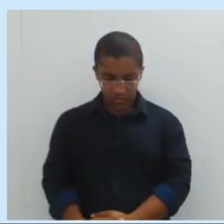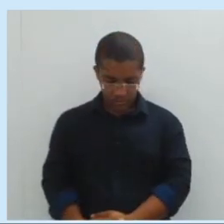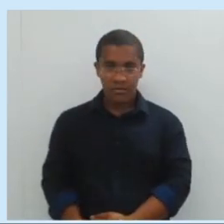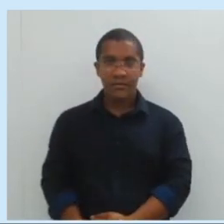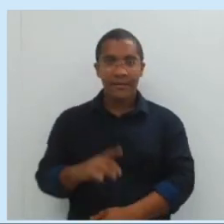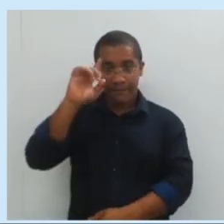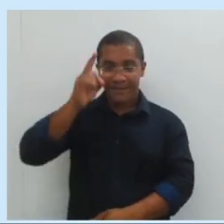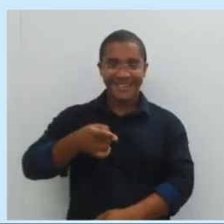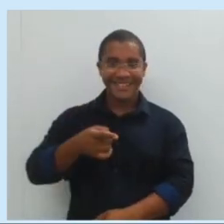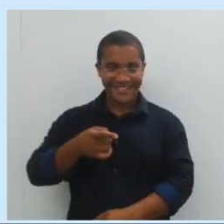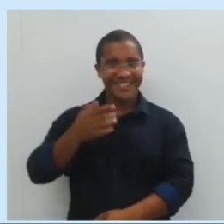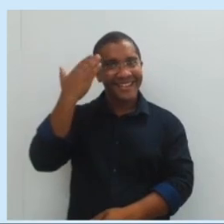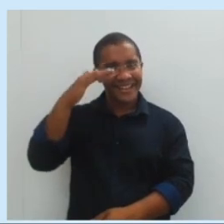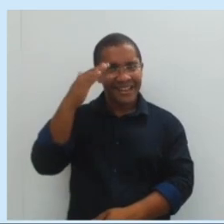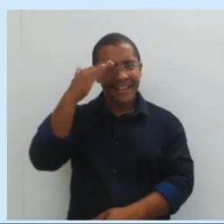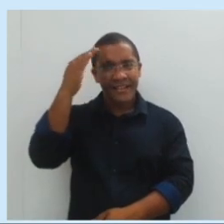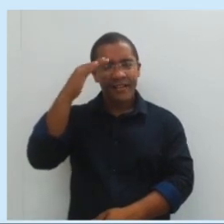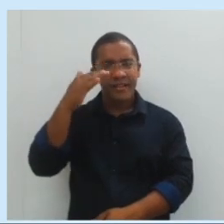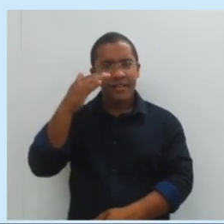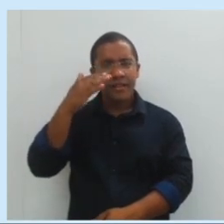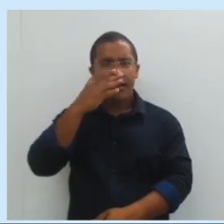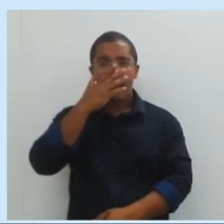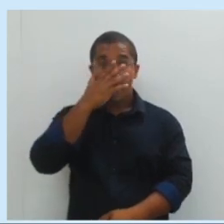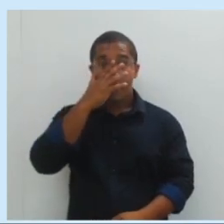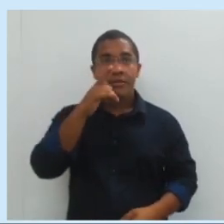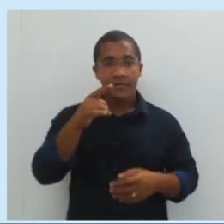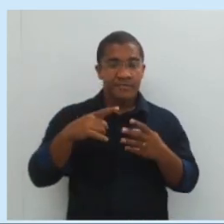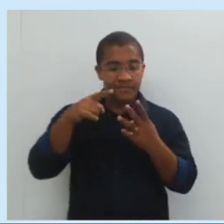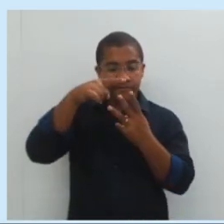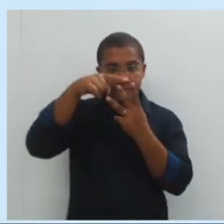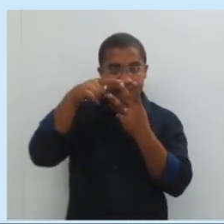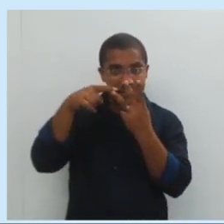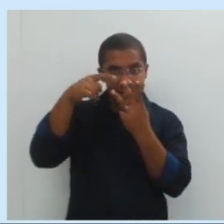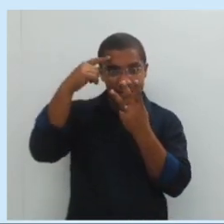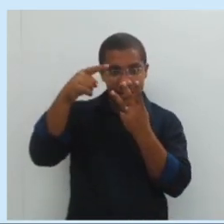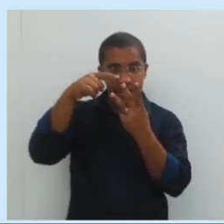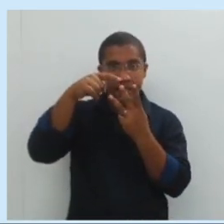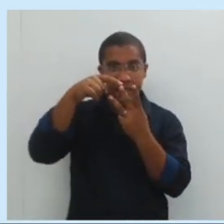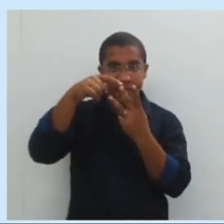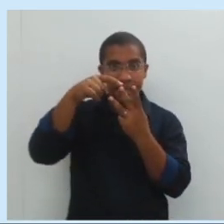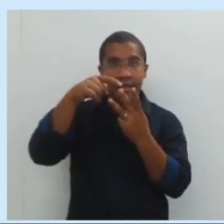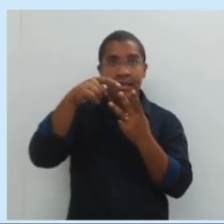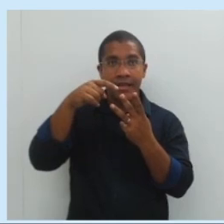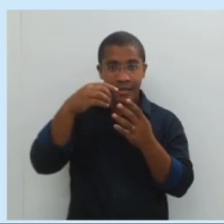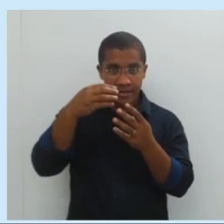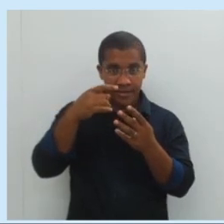menino. Acorda, menino. Dorme, menino. Veja só. Os três pontos. Força de resistência,